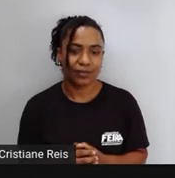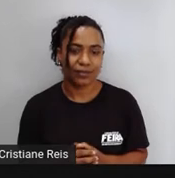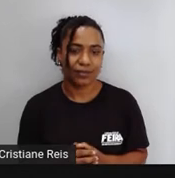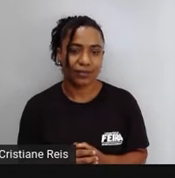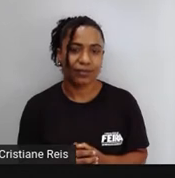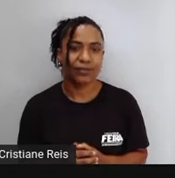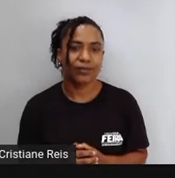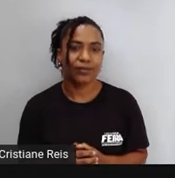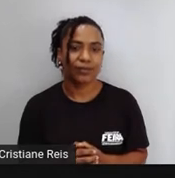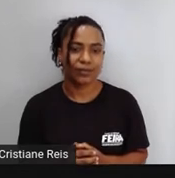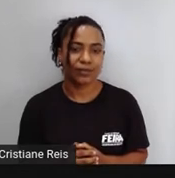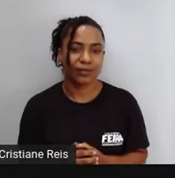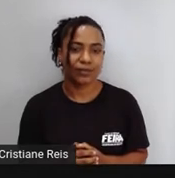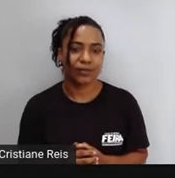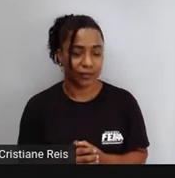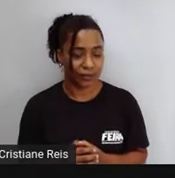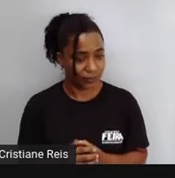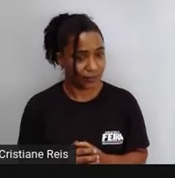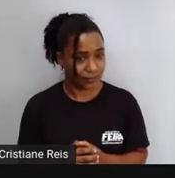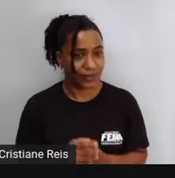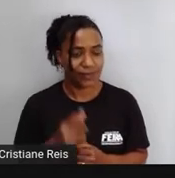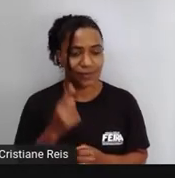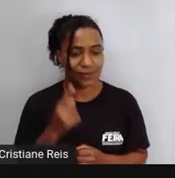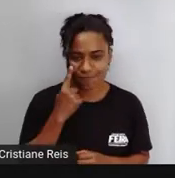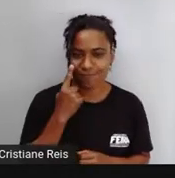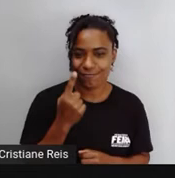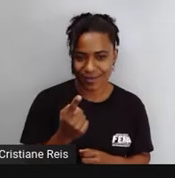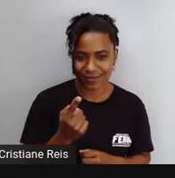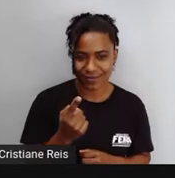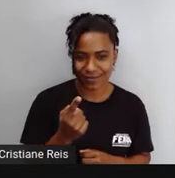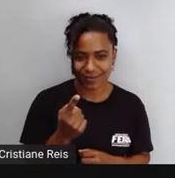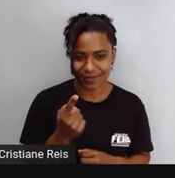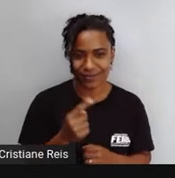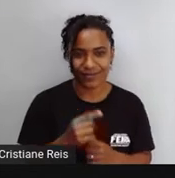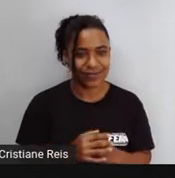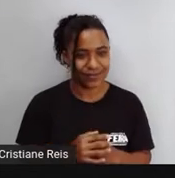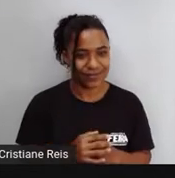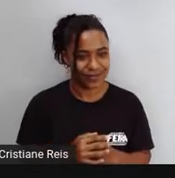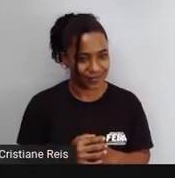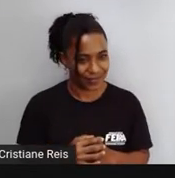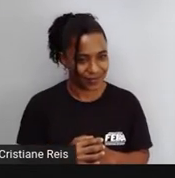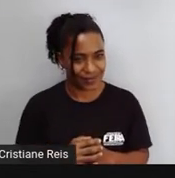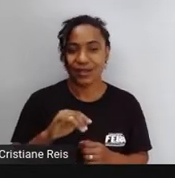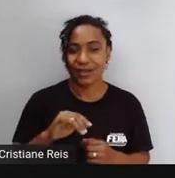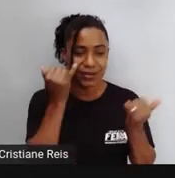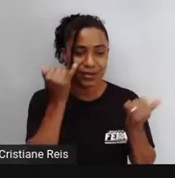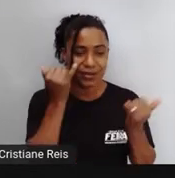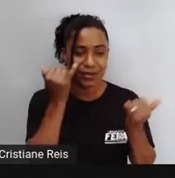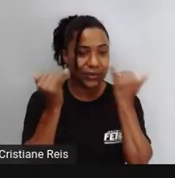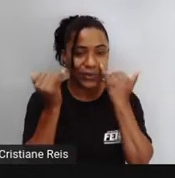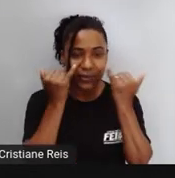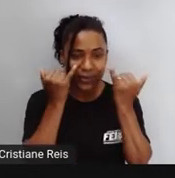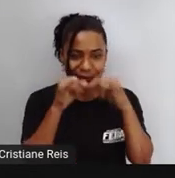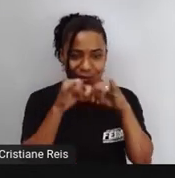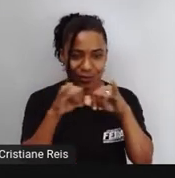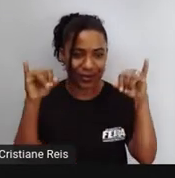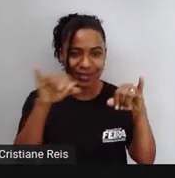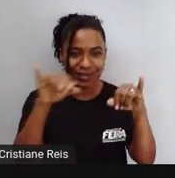Então um infográfico Na verdade, na verdade É uma